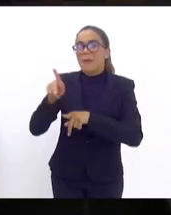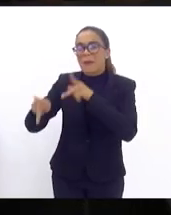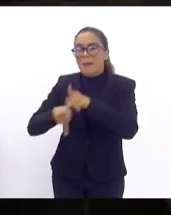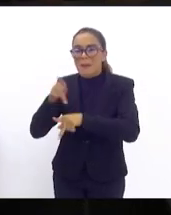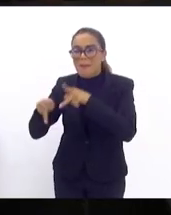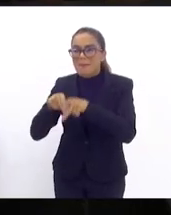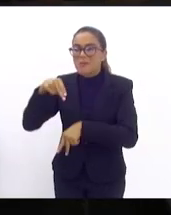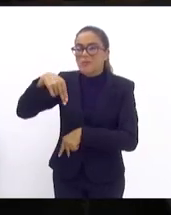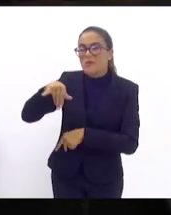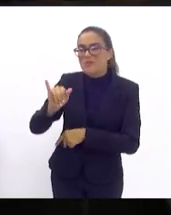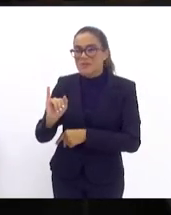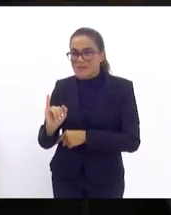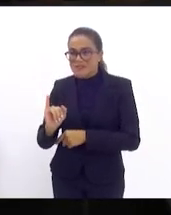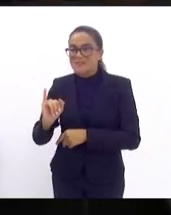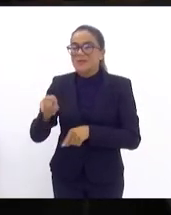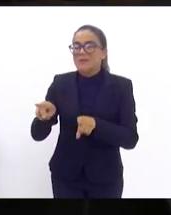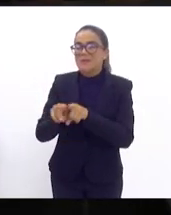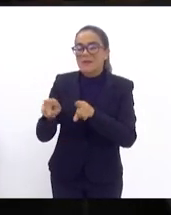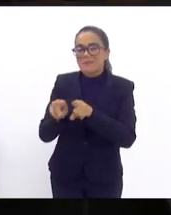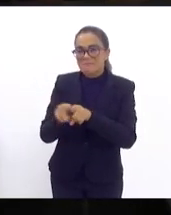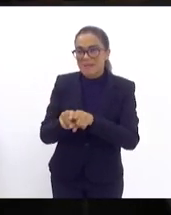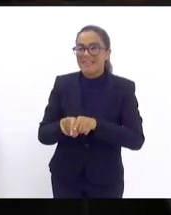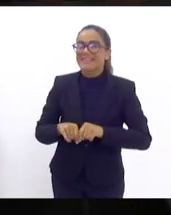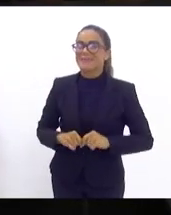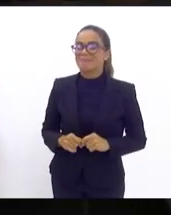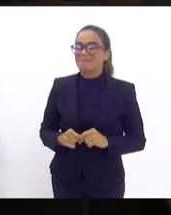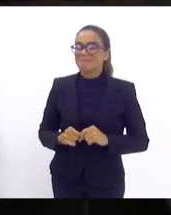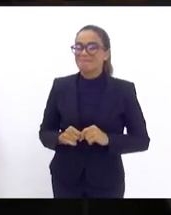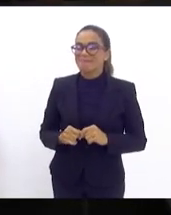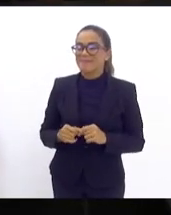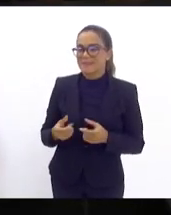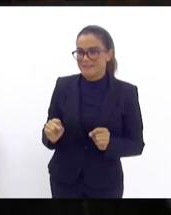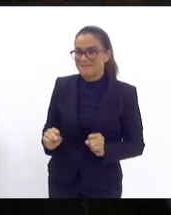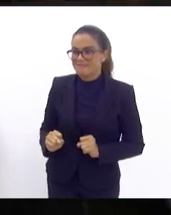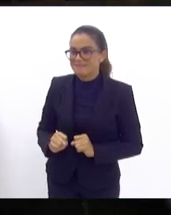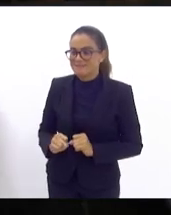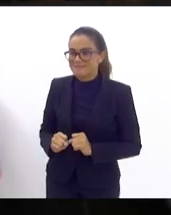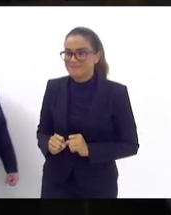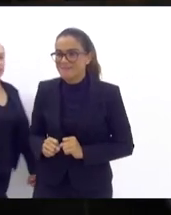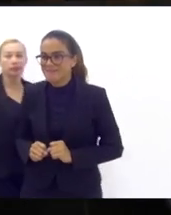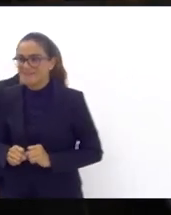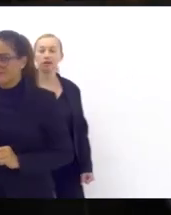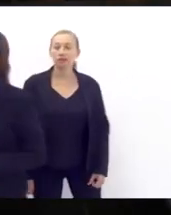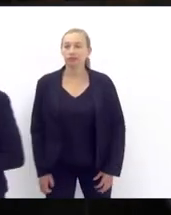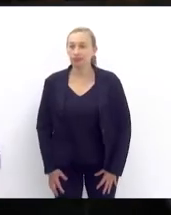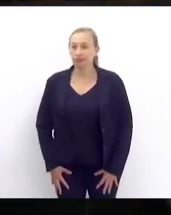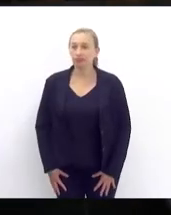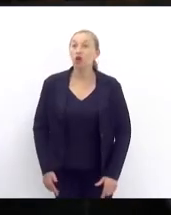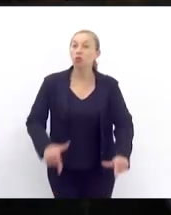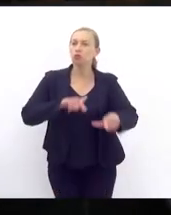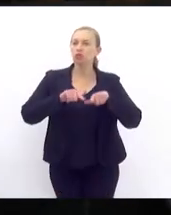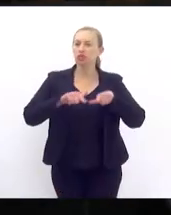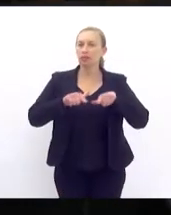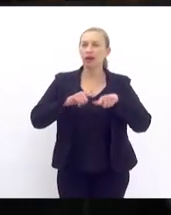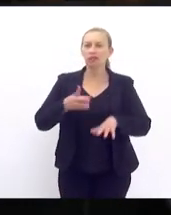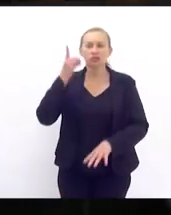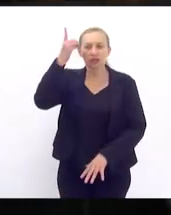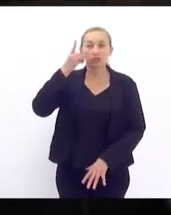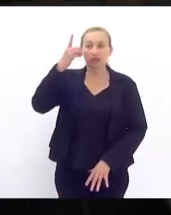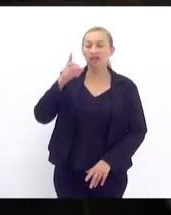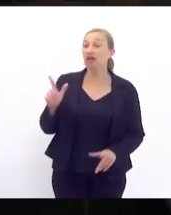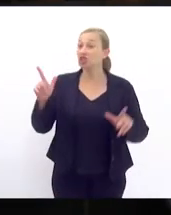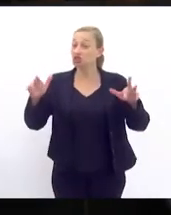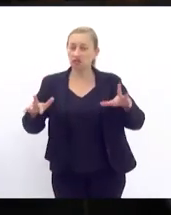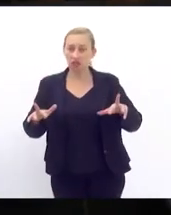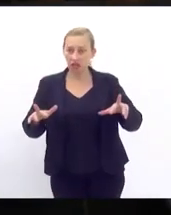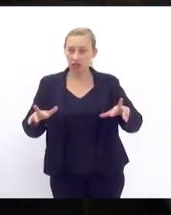Nova Iguaçu a população da Baixada Fluminense e a gente vem aqui trabalhando muito pra poder honrar o trabalho do deputado é muito diferente